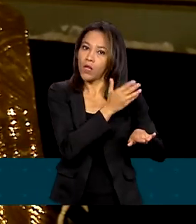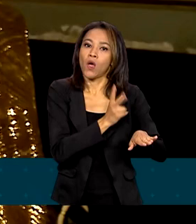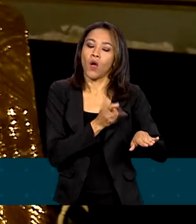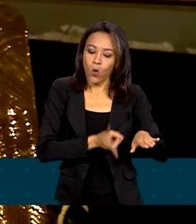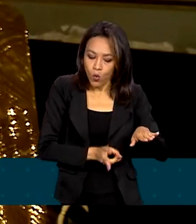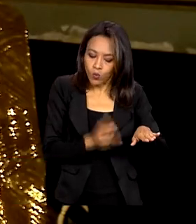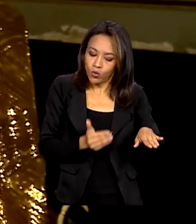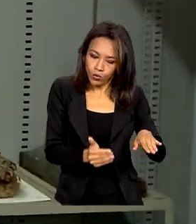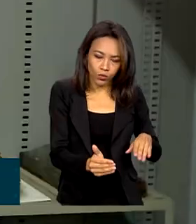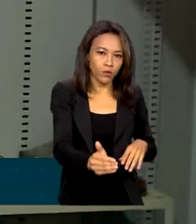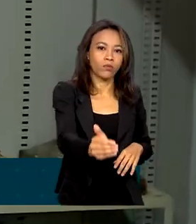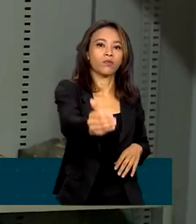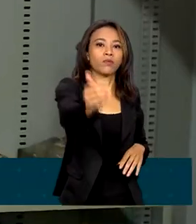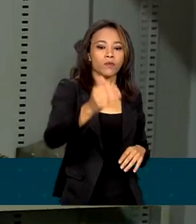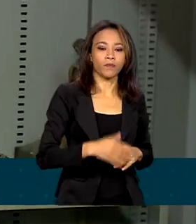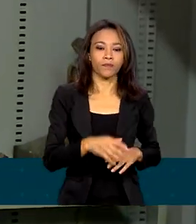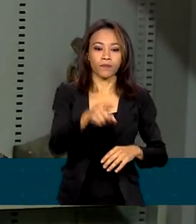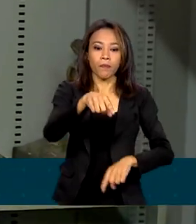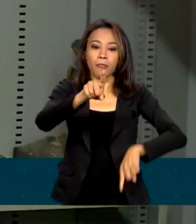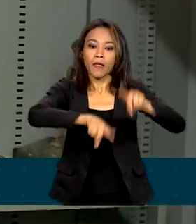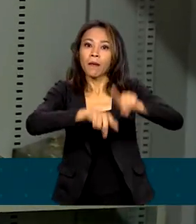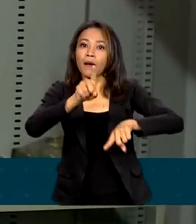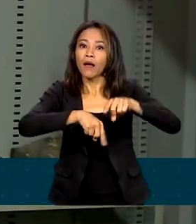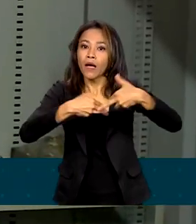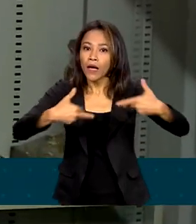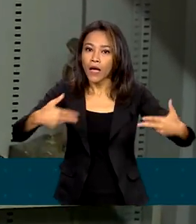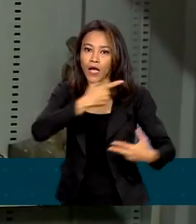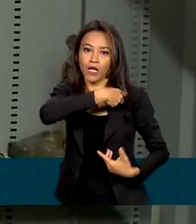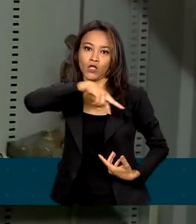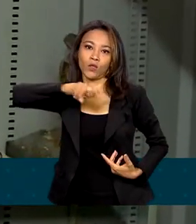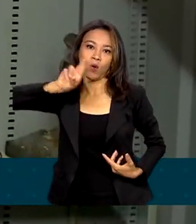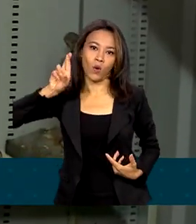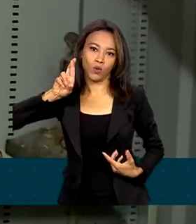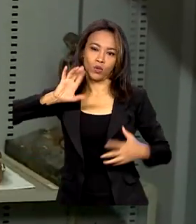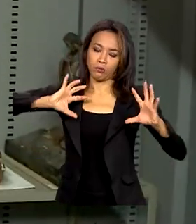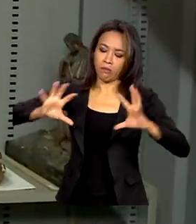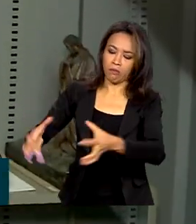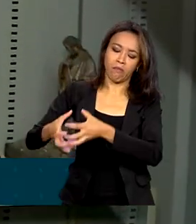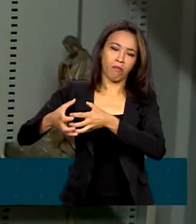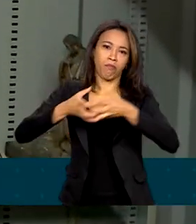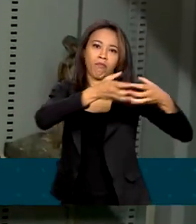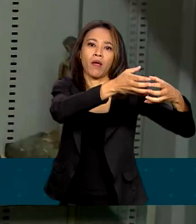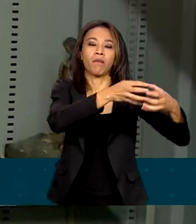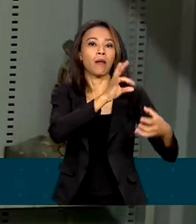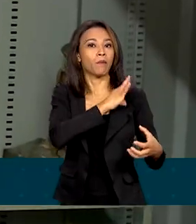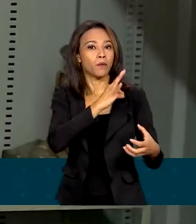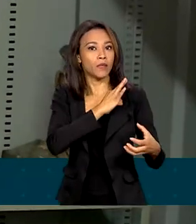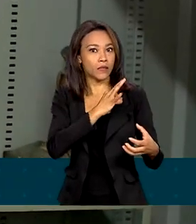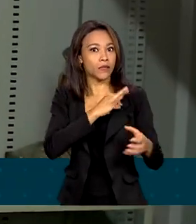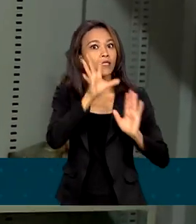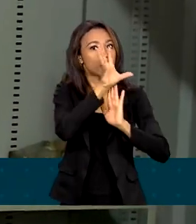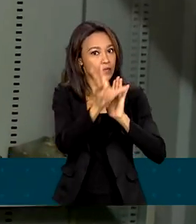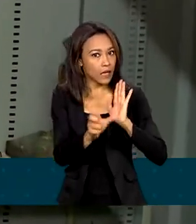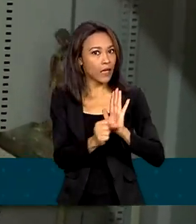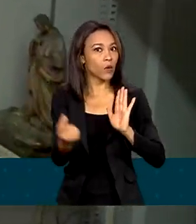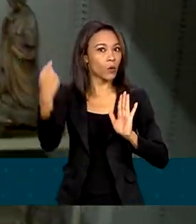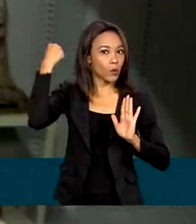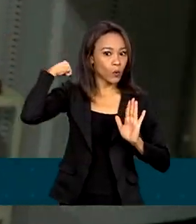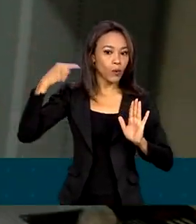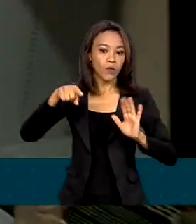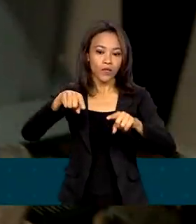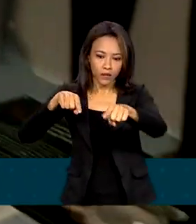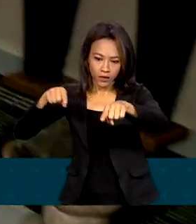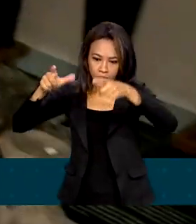perpetuando no presente. Objetos religiosos retirados pela polícia, alguns há mais de um século, de terreiros de